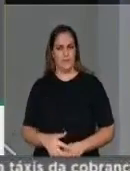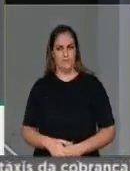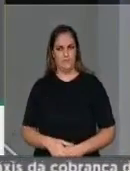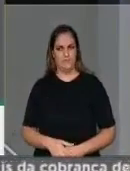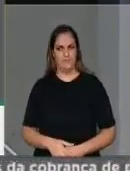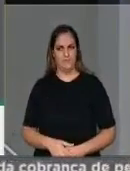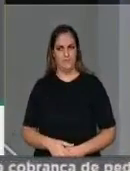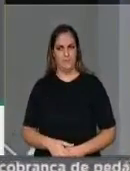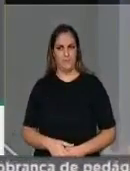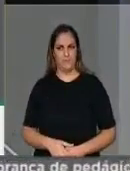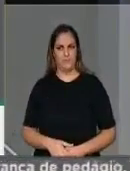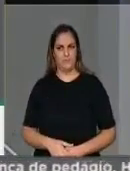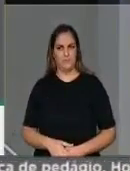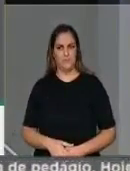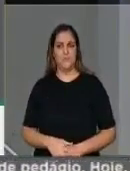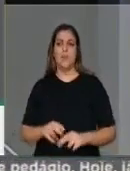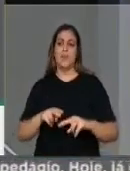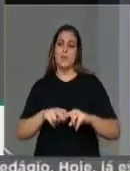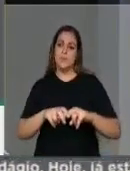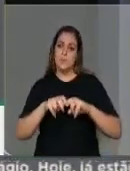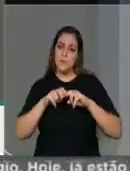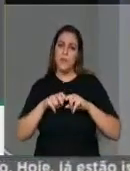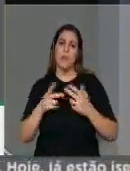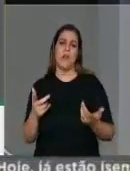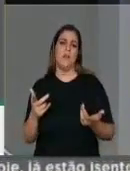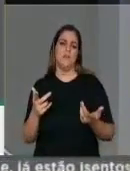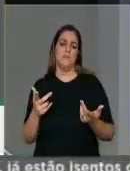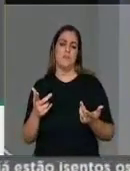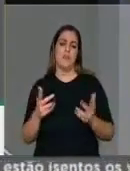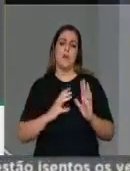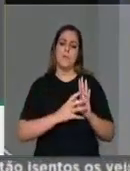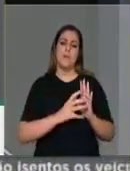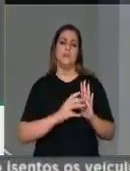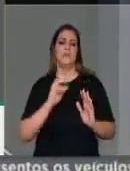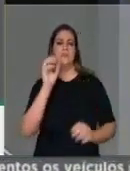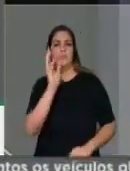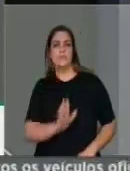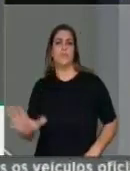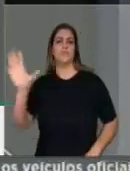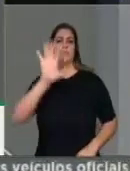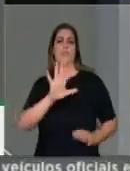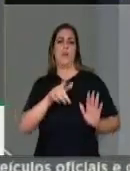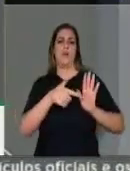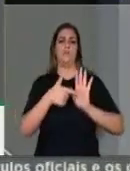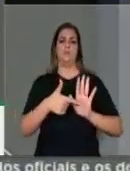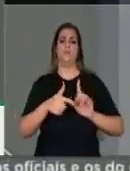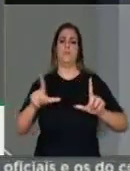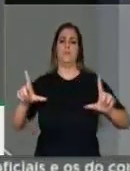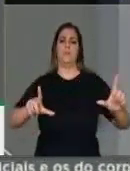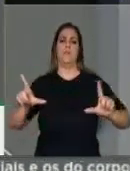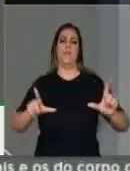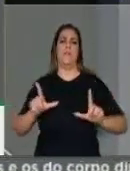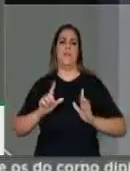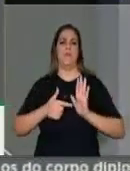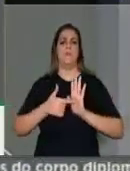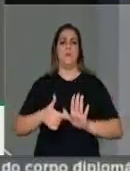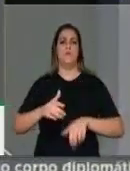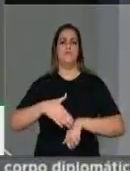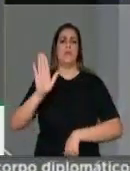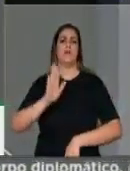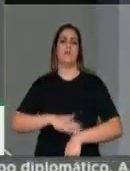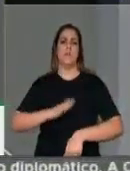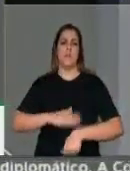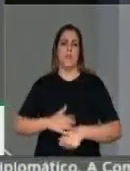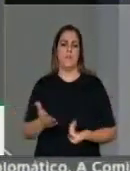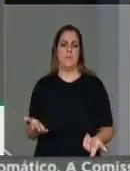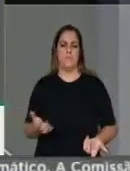principalmente pelas grandes legendas nacionais, para somar o tempo de TV. Se você tivesse a criação de